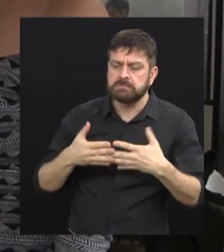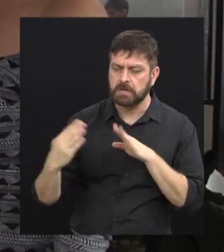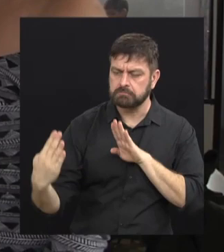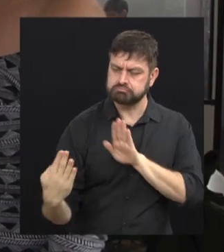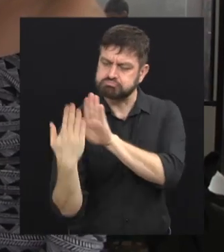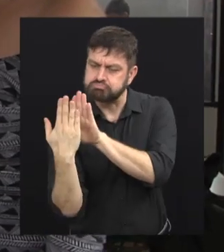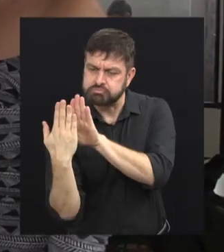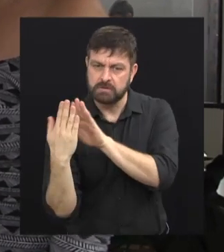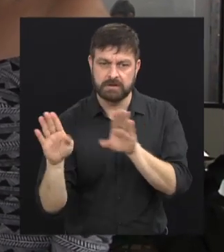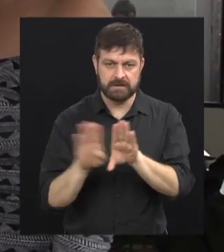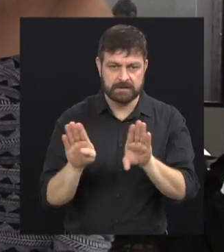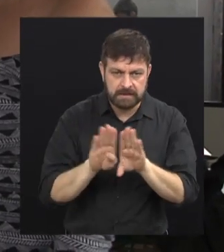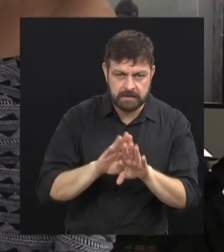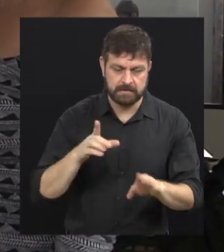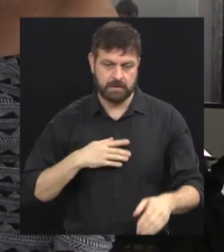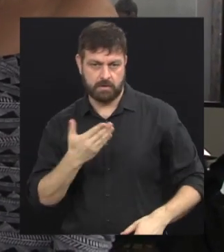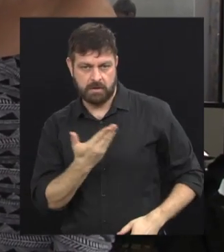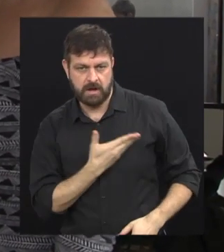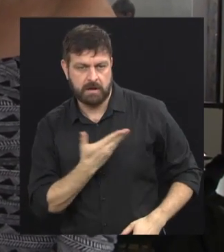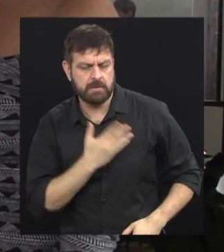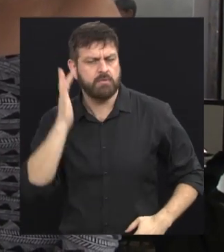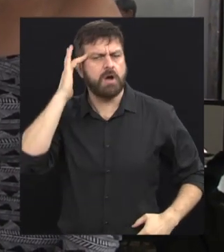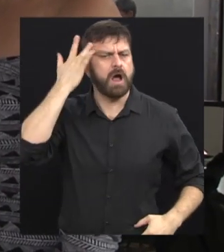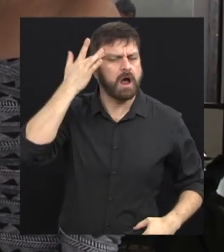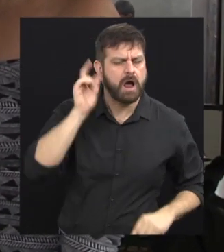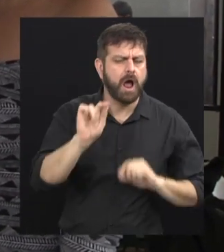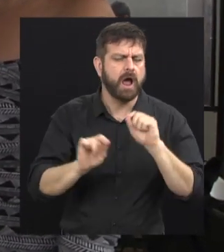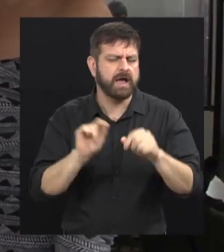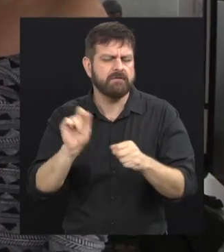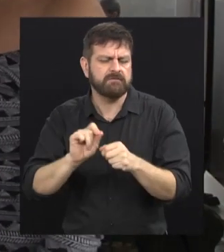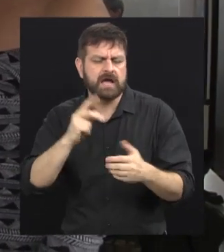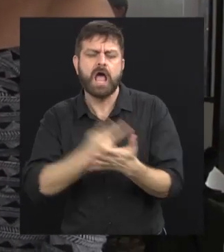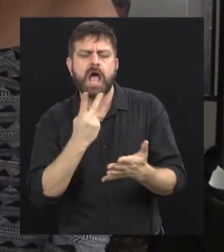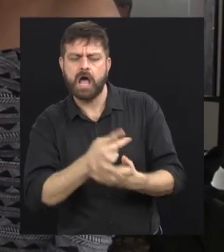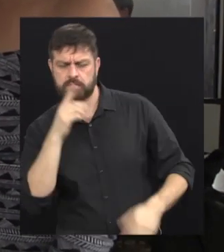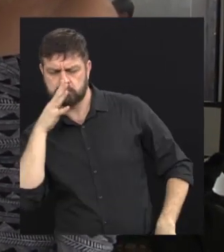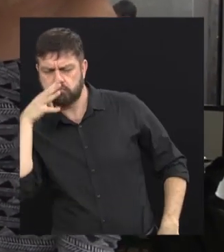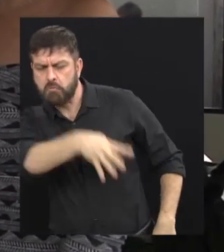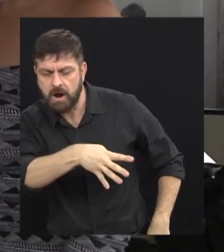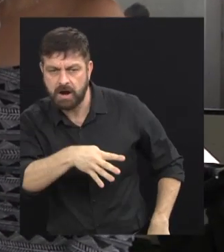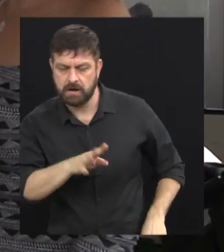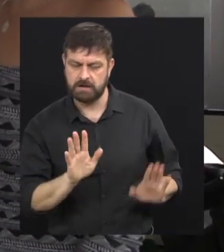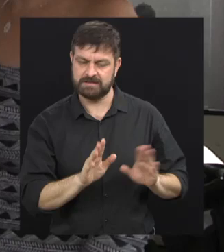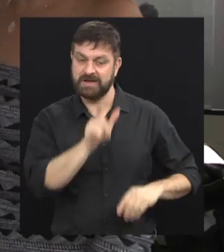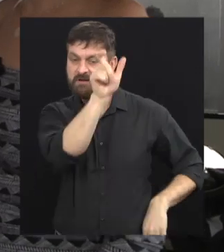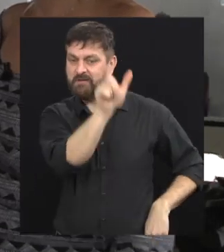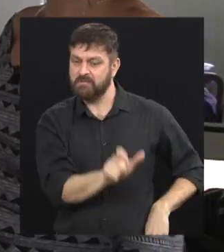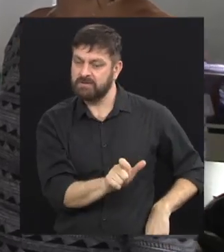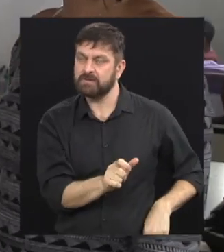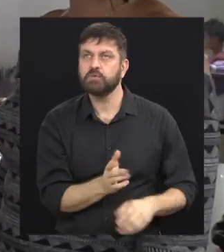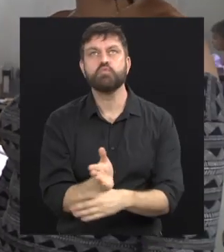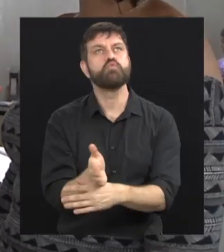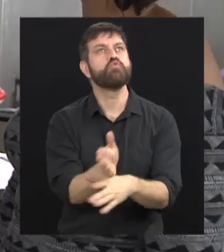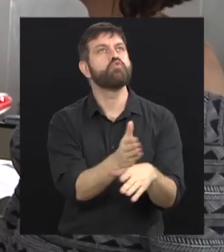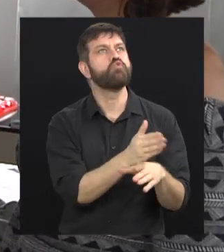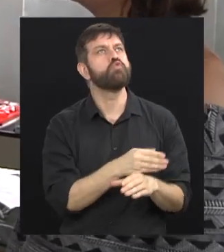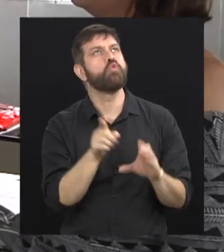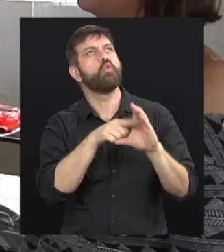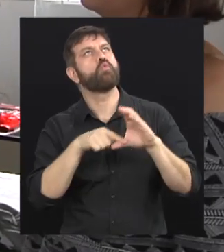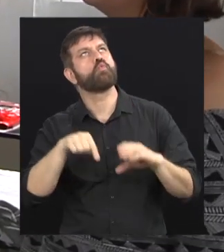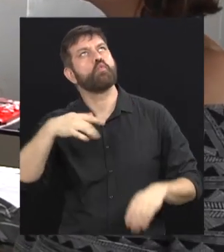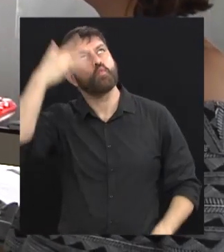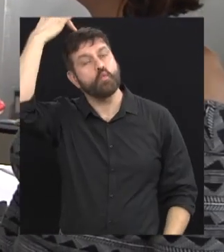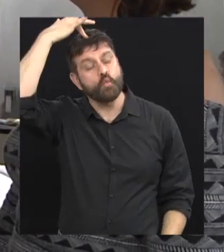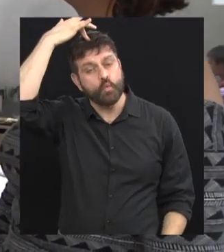Os amigos também, às vezes, acham que quem sempre está fazendo uma coisa errada é aquela pessoa que é mais destacada no